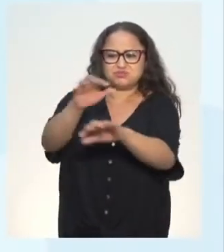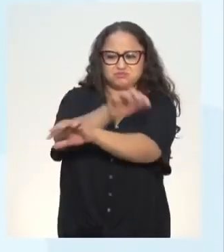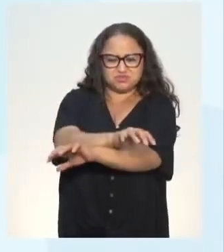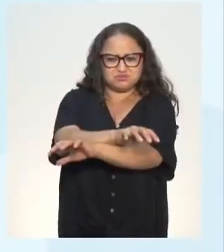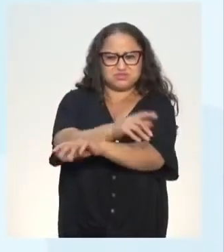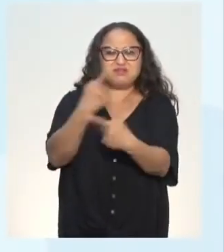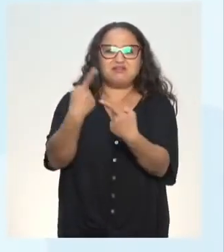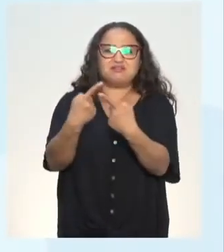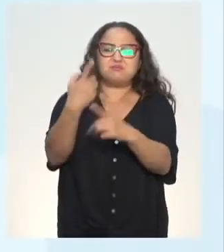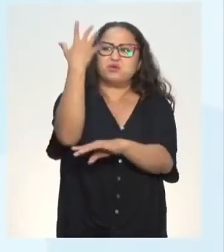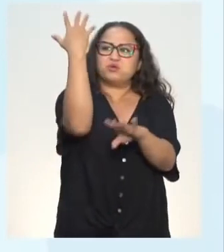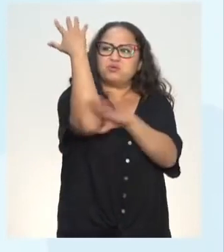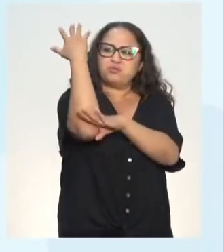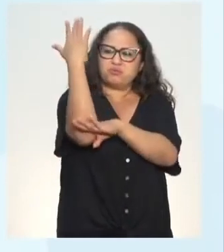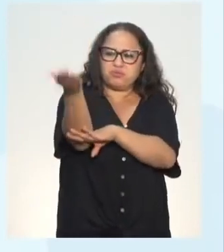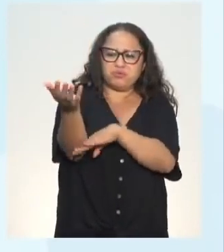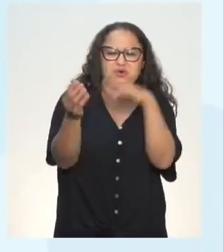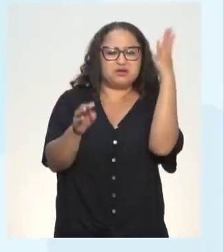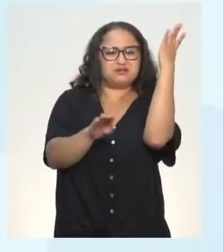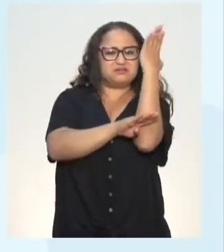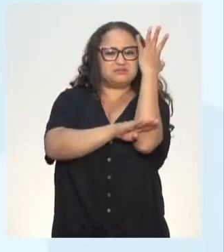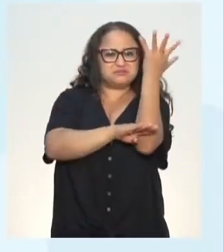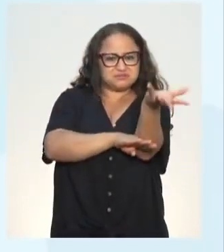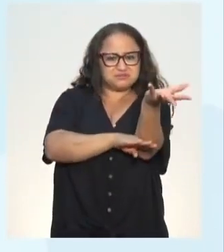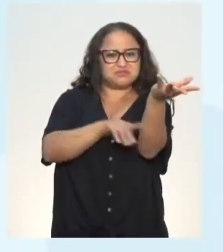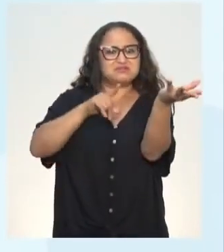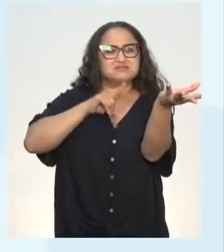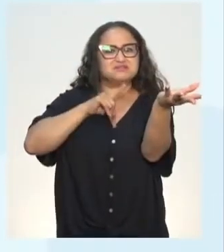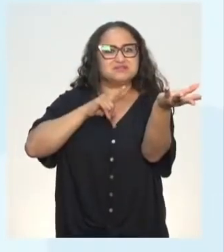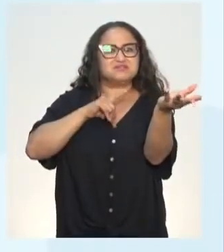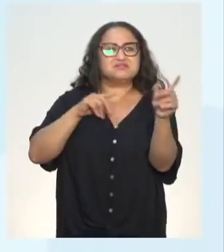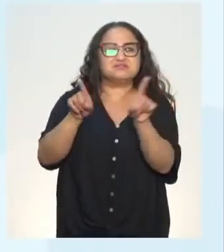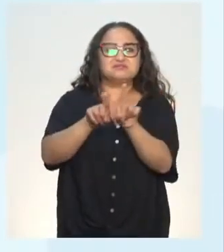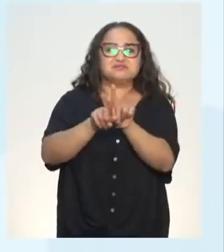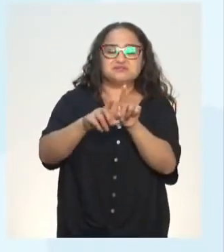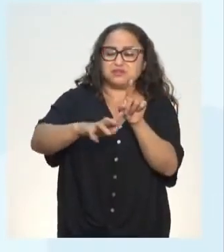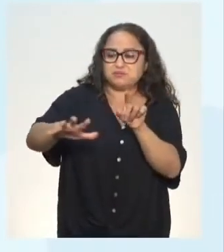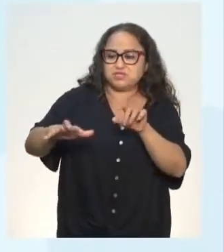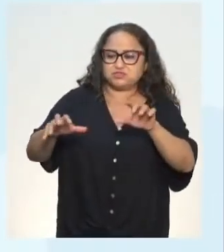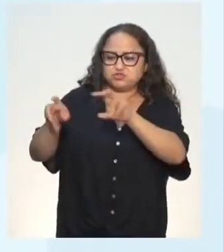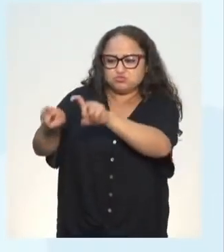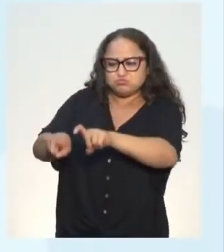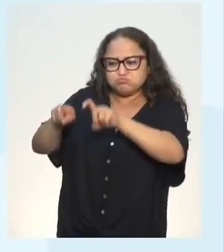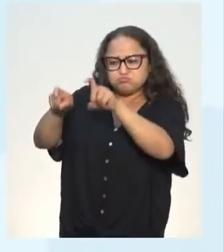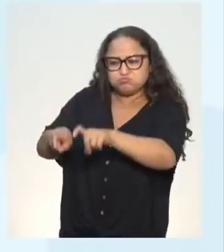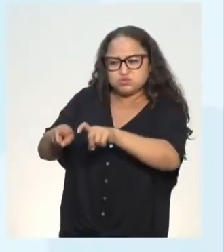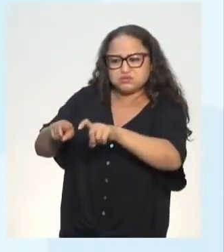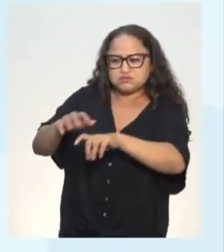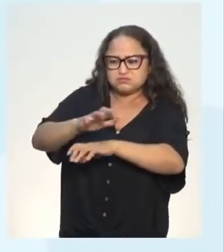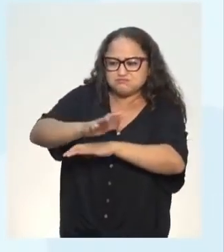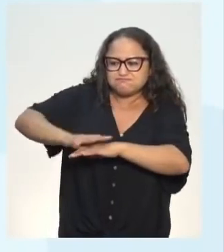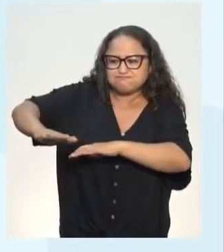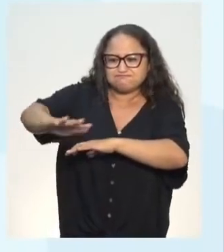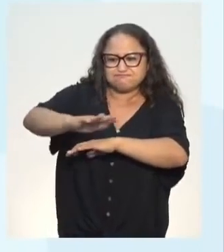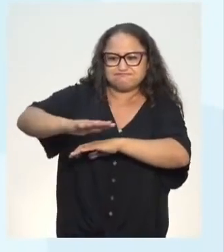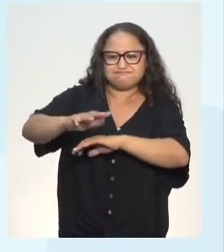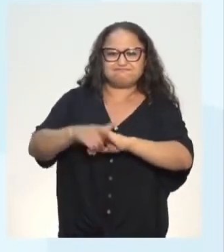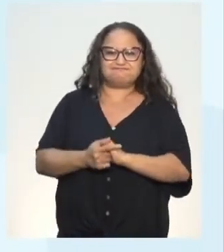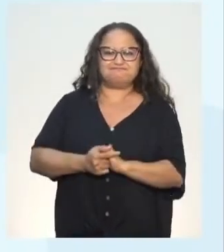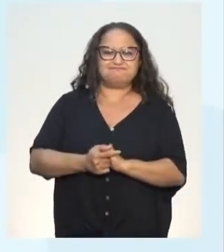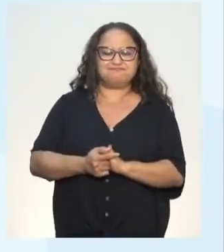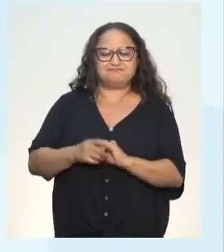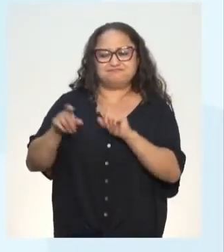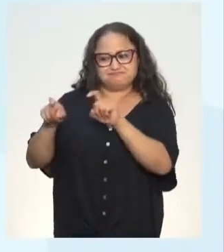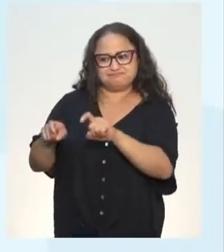desmatamento e avanço de atividades agropastoris, que tem a ver com as atividades de